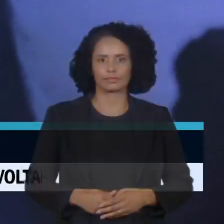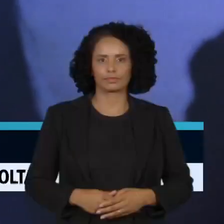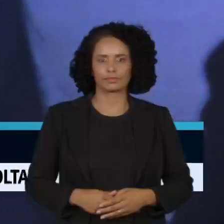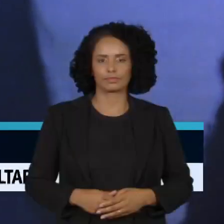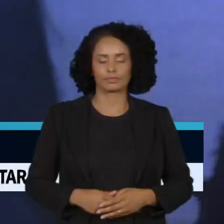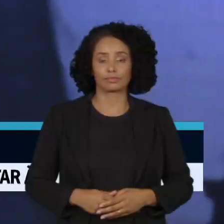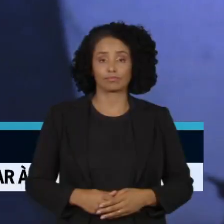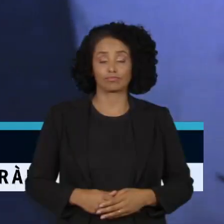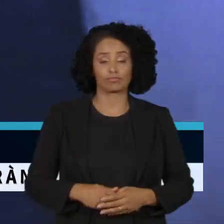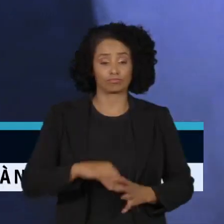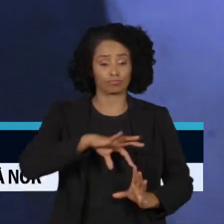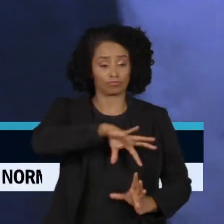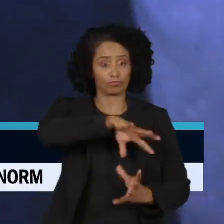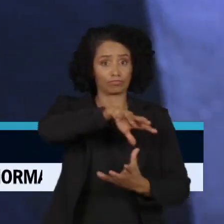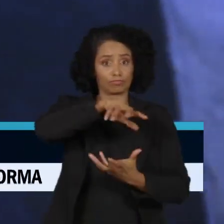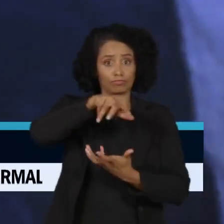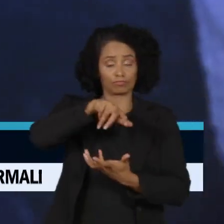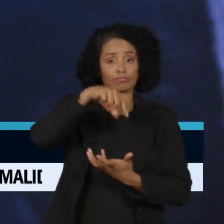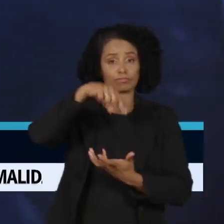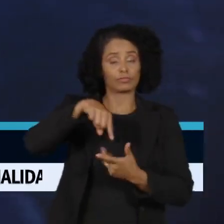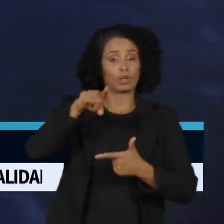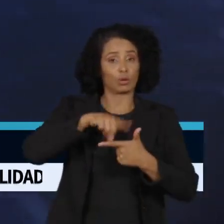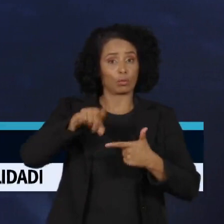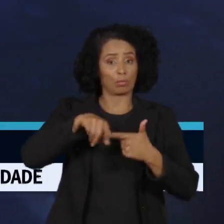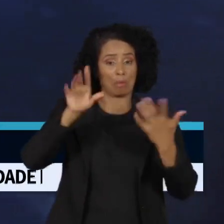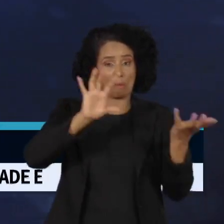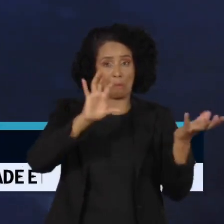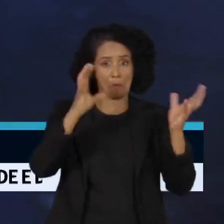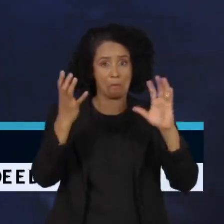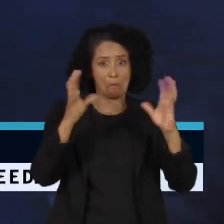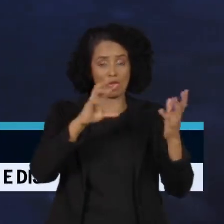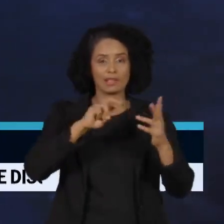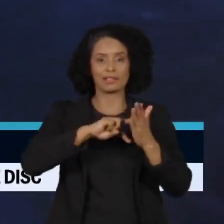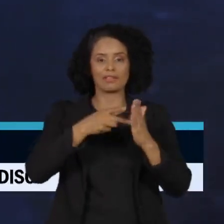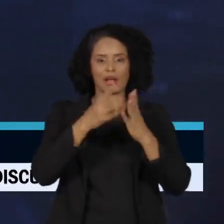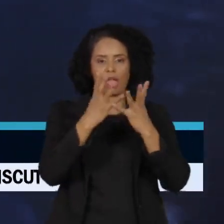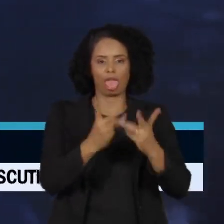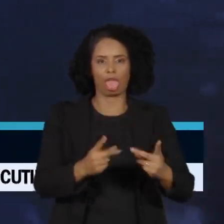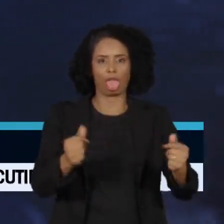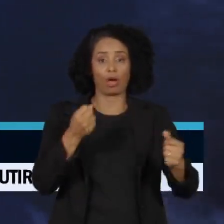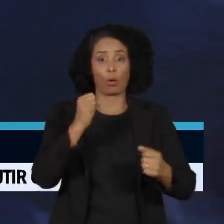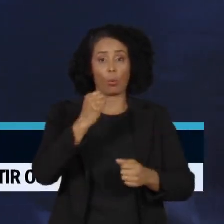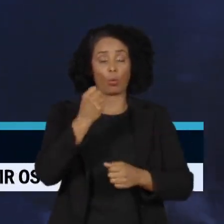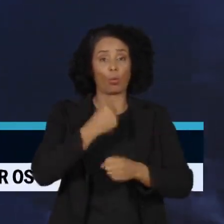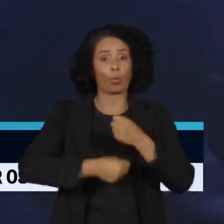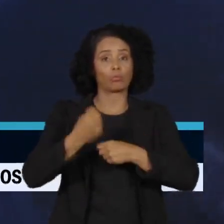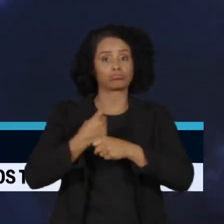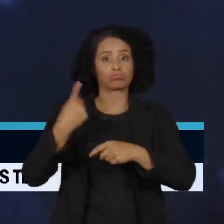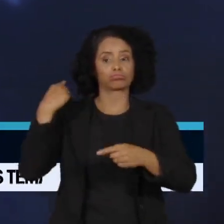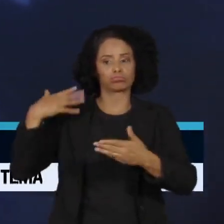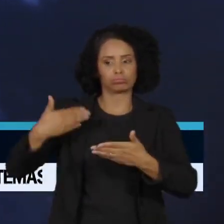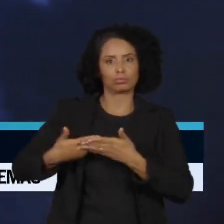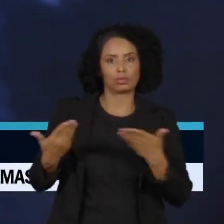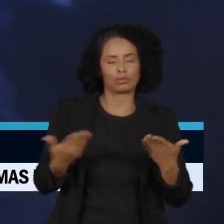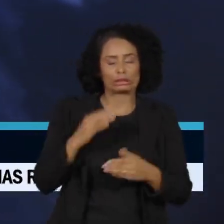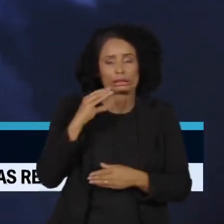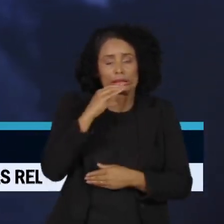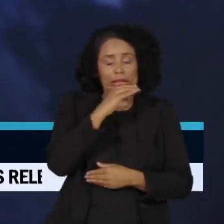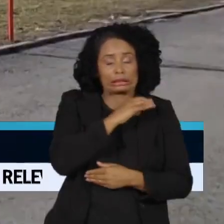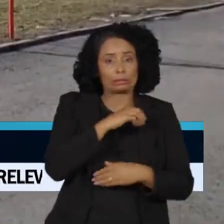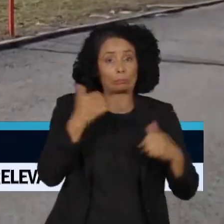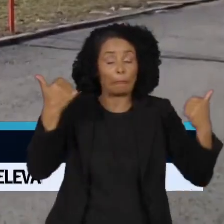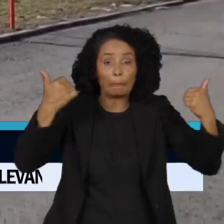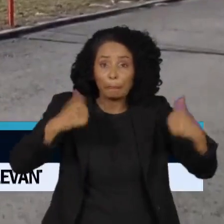O planeta derrete com as mudanças climáticas. Os últimos oito anos foram os mais quentes da história, segundo o monitoramento da União